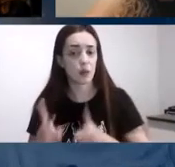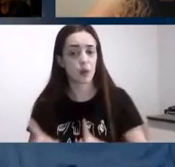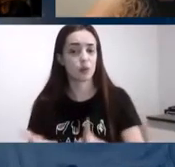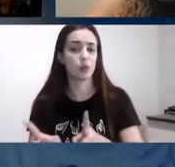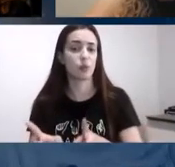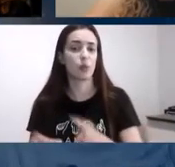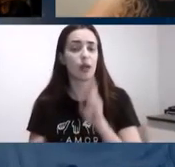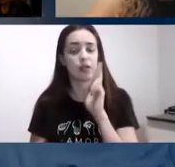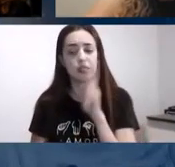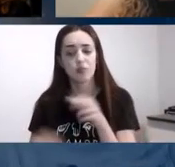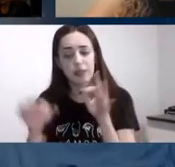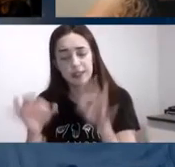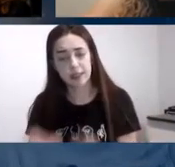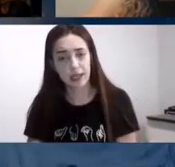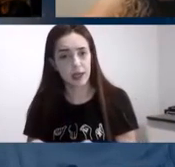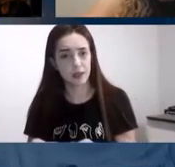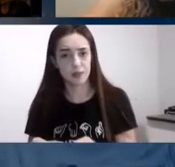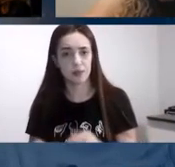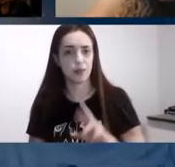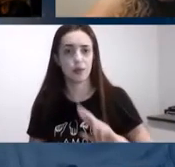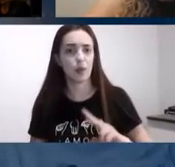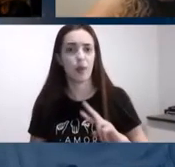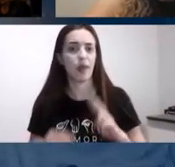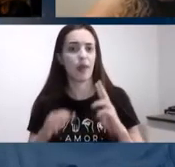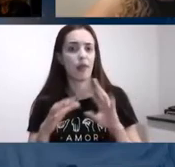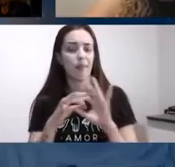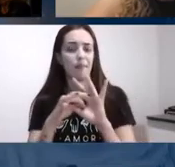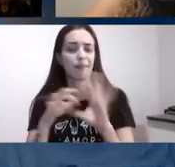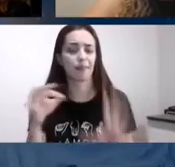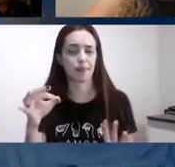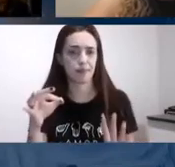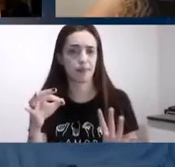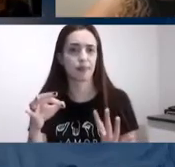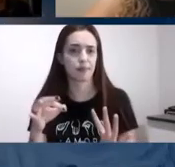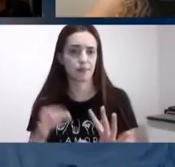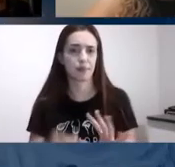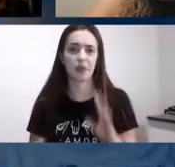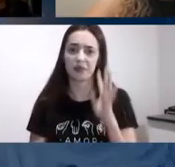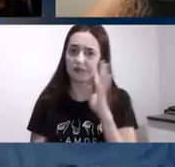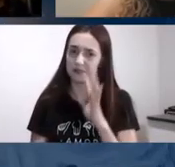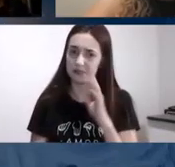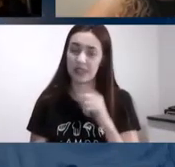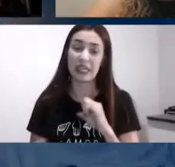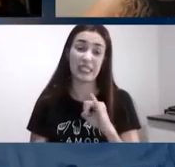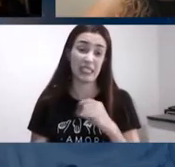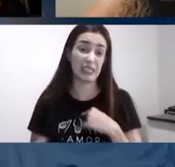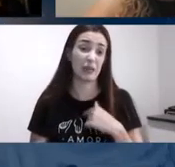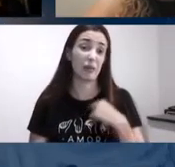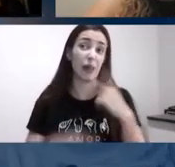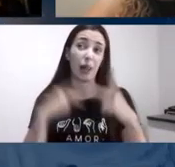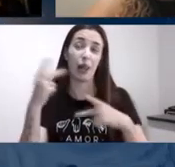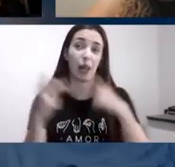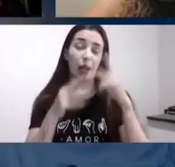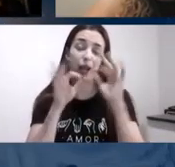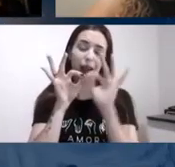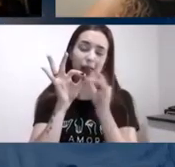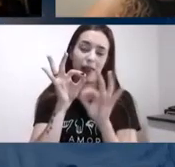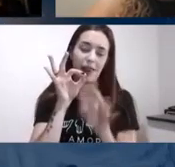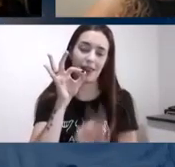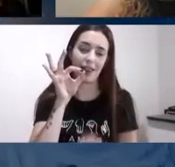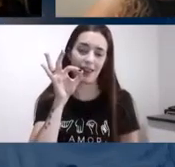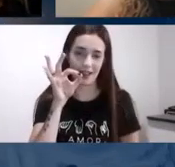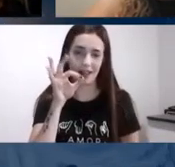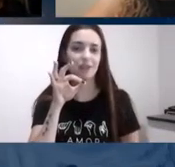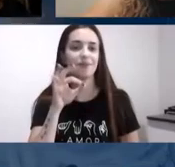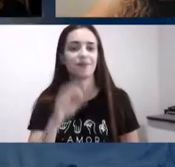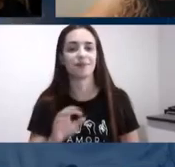certo do que fazer as conexões ali eu acho que nossa eu não tenho muitas coisas se eu for falar aqui eu vou falar a gente vai comentar basicamente tudo eu acho